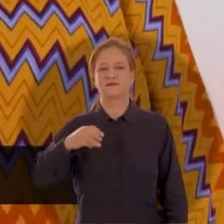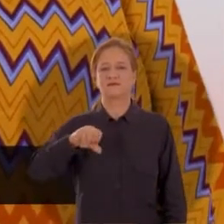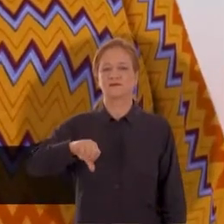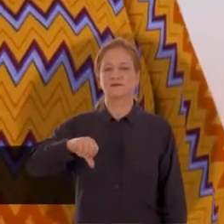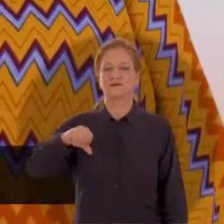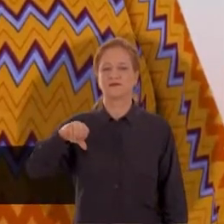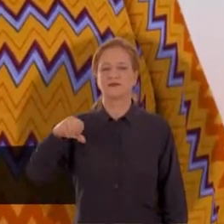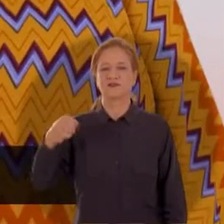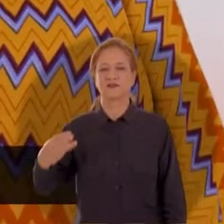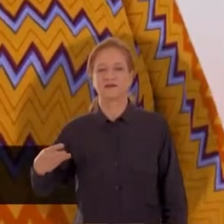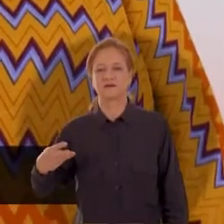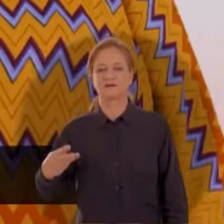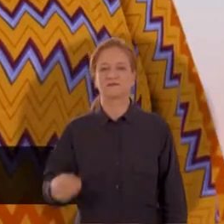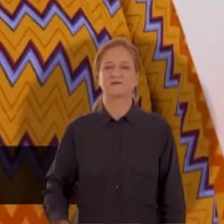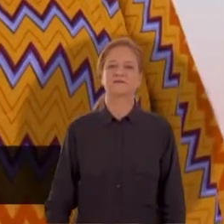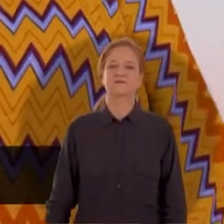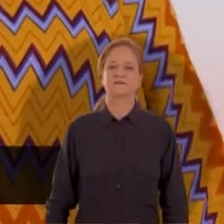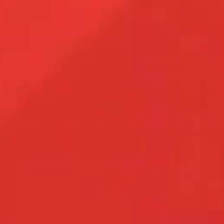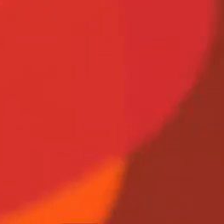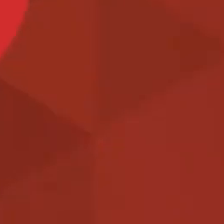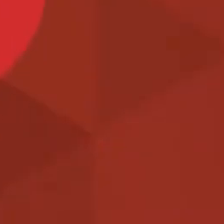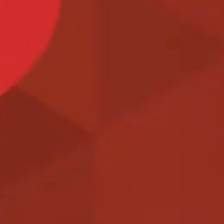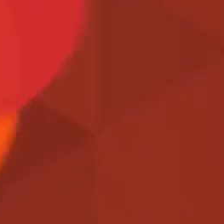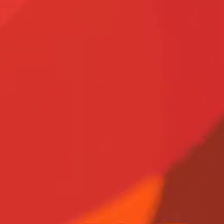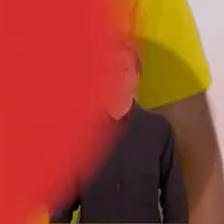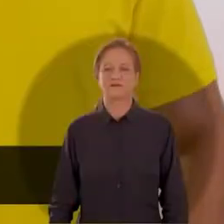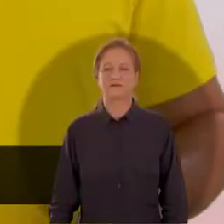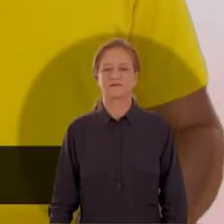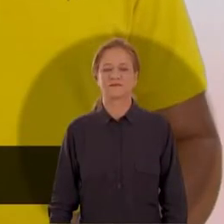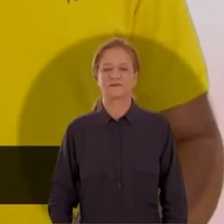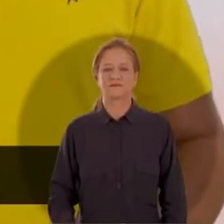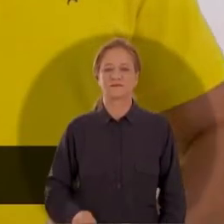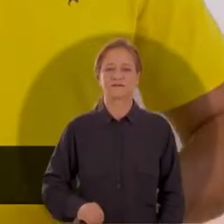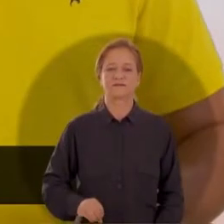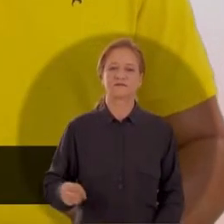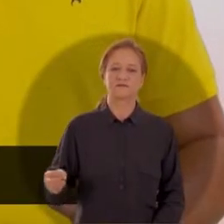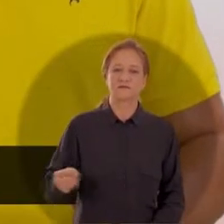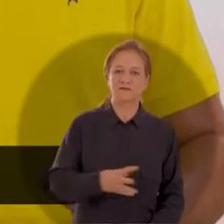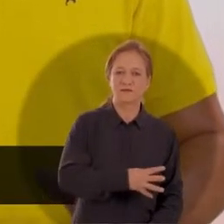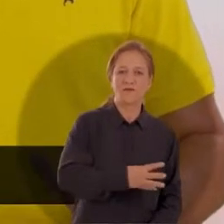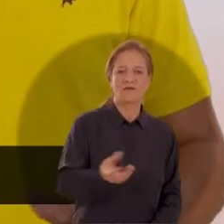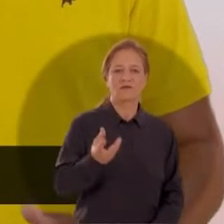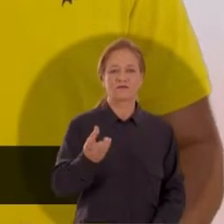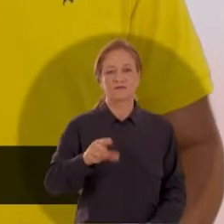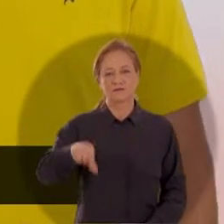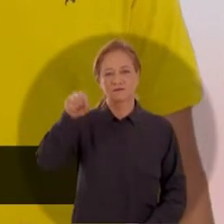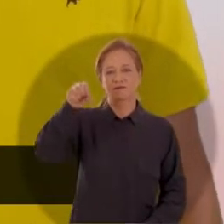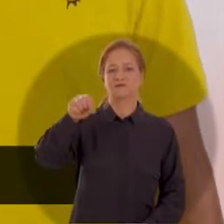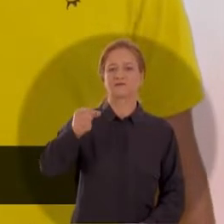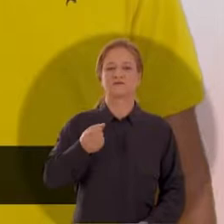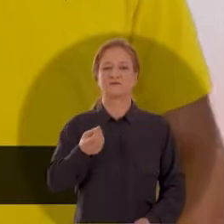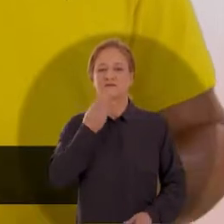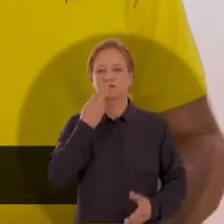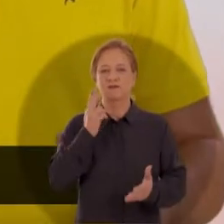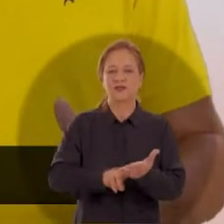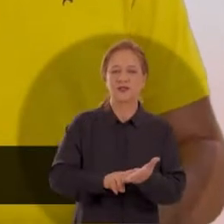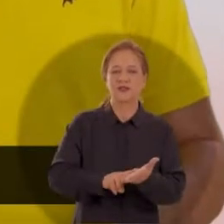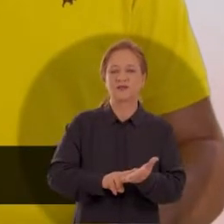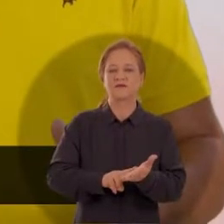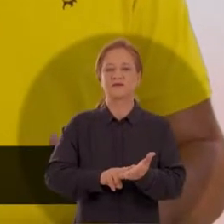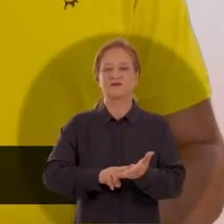13393. Bora! É 13! Para a renovação, agora você tem a opção. Adriano Carteiro,